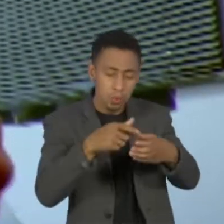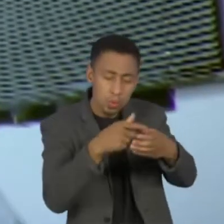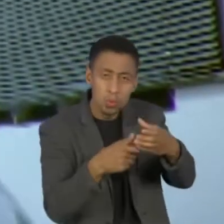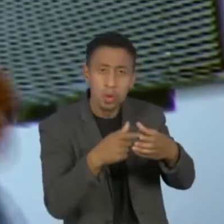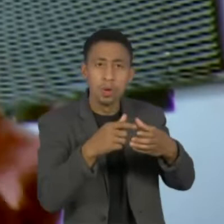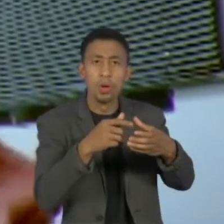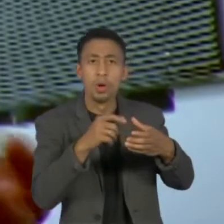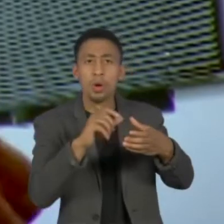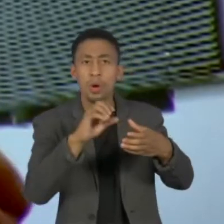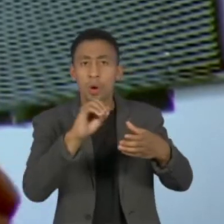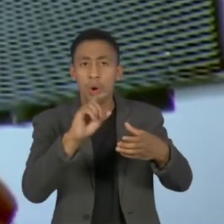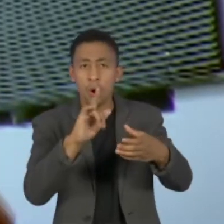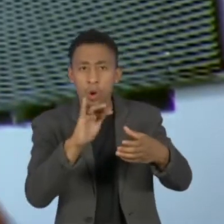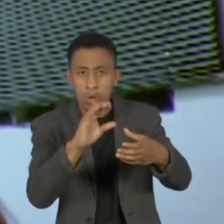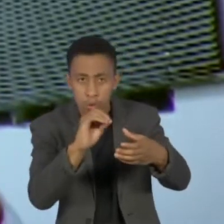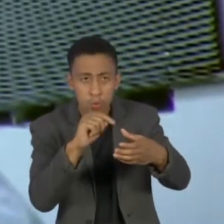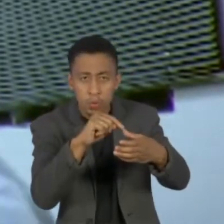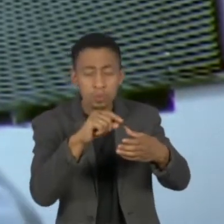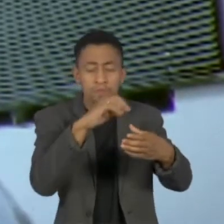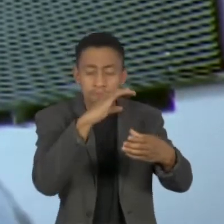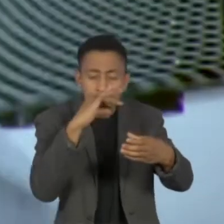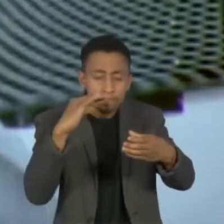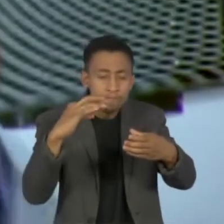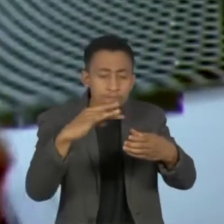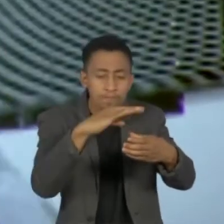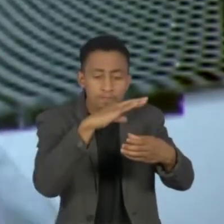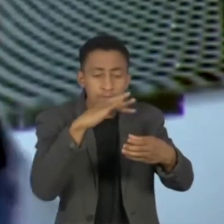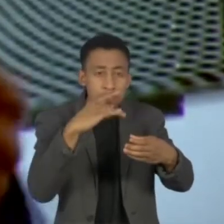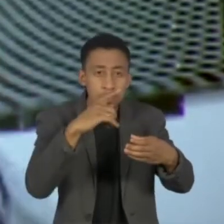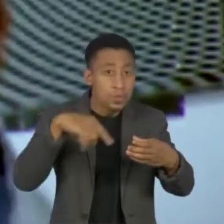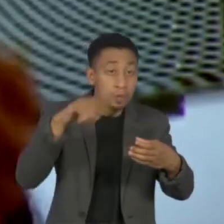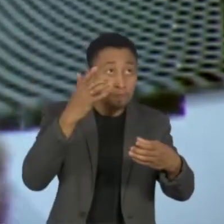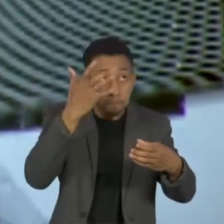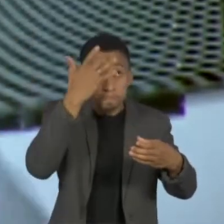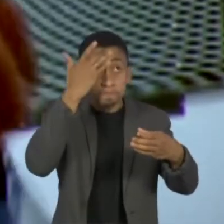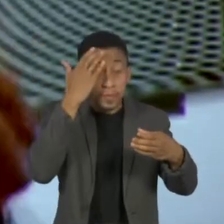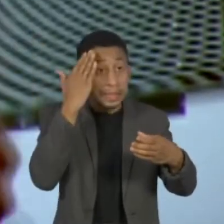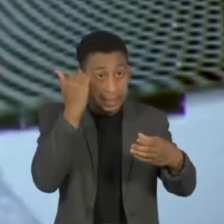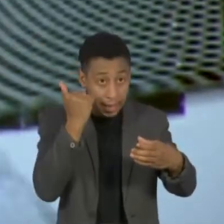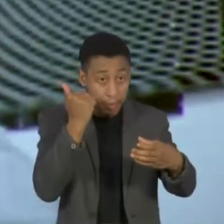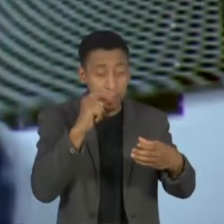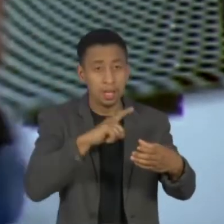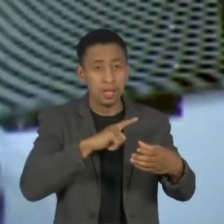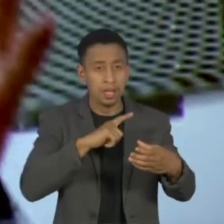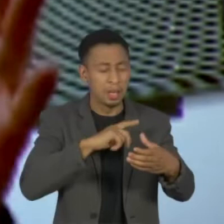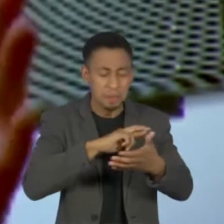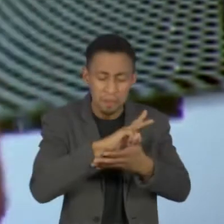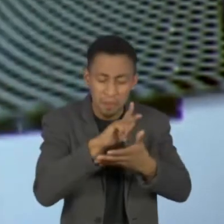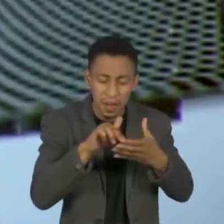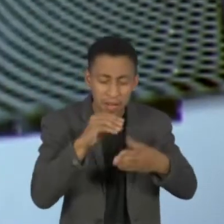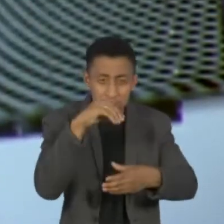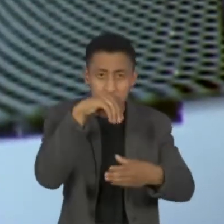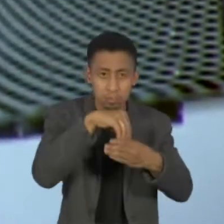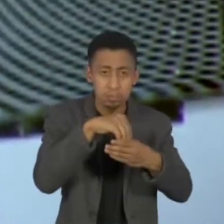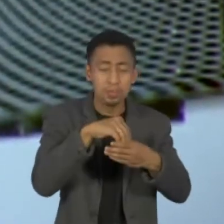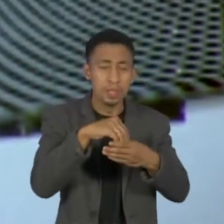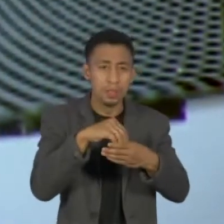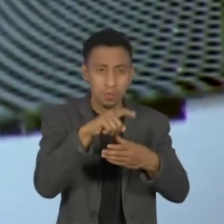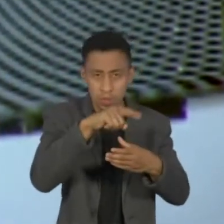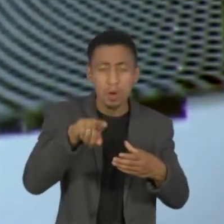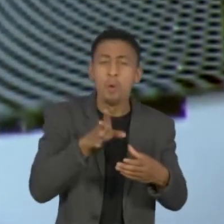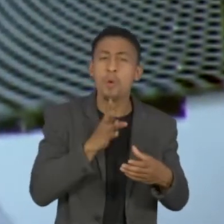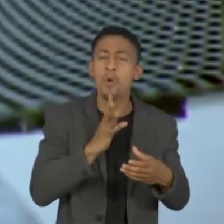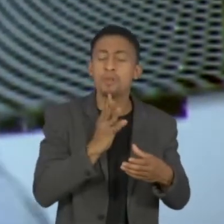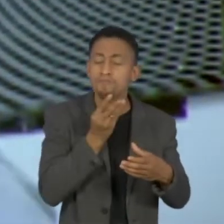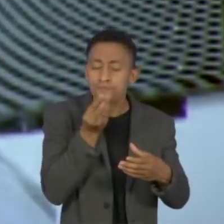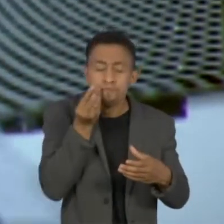mais intenso e bem conhecido. Tem rosa, limão, cravo, eucalipto. São os mais comuns, são mais